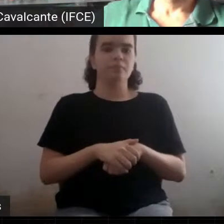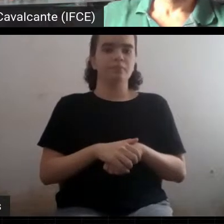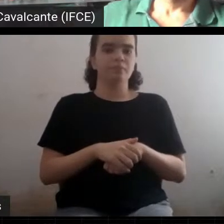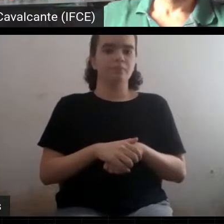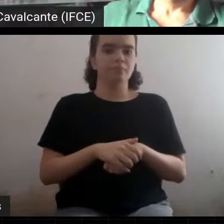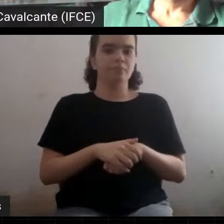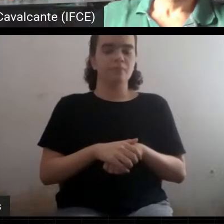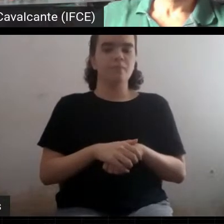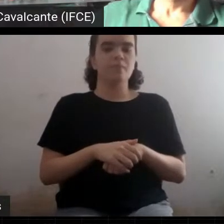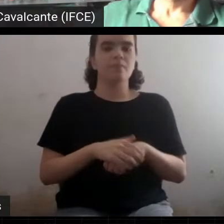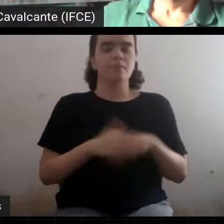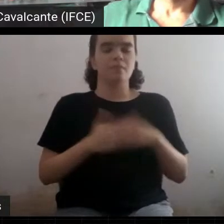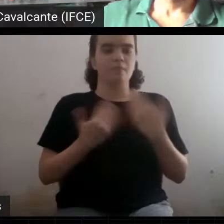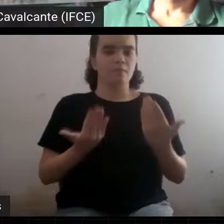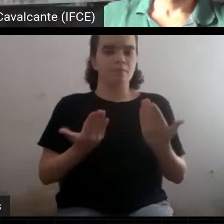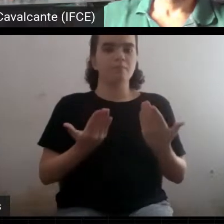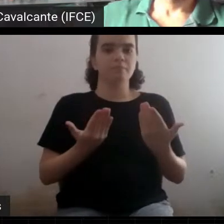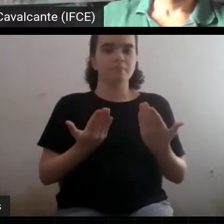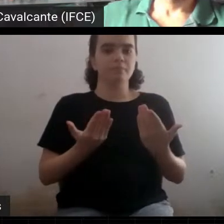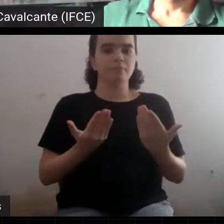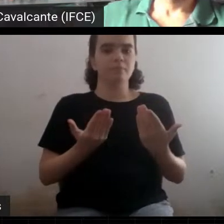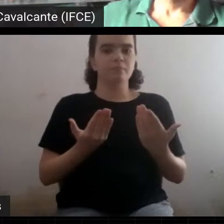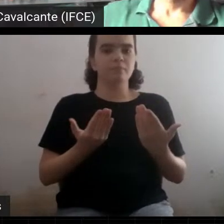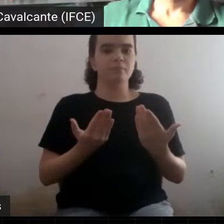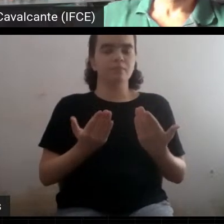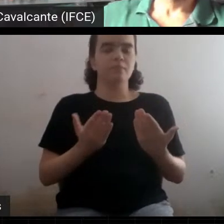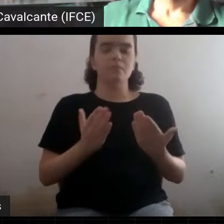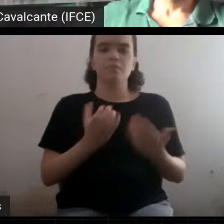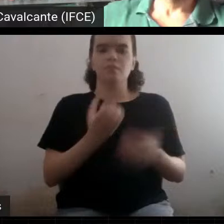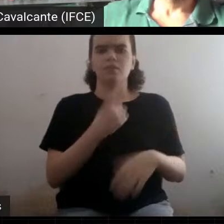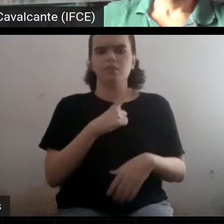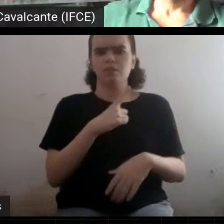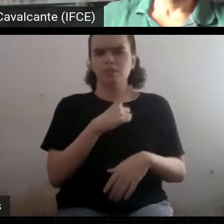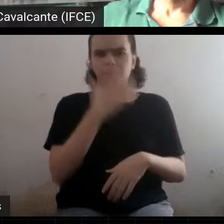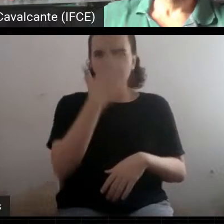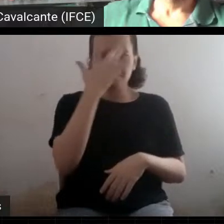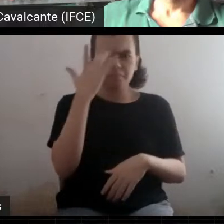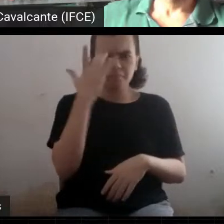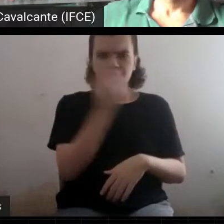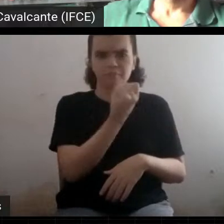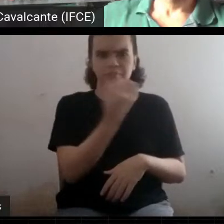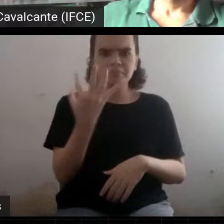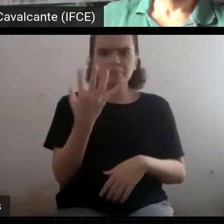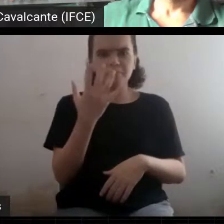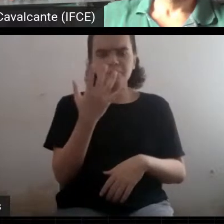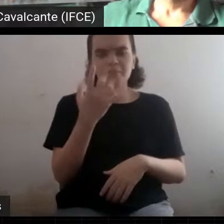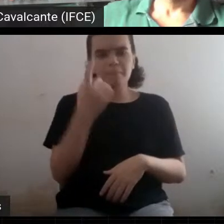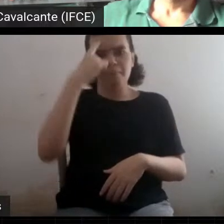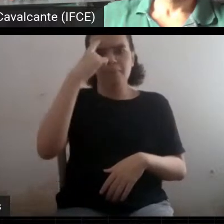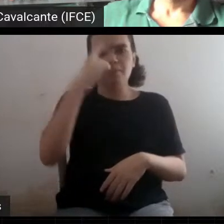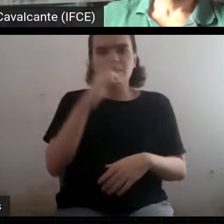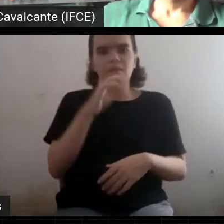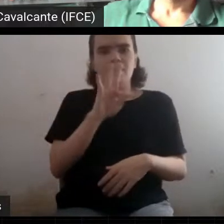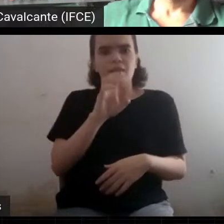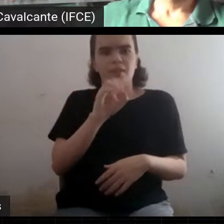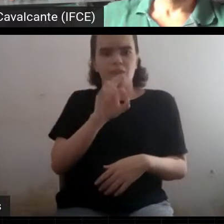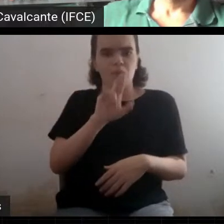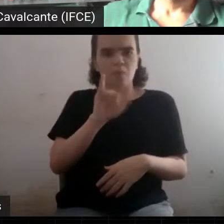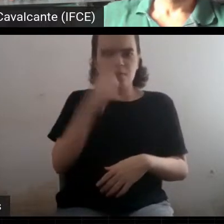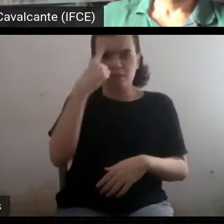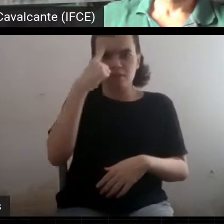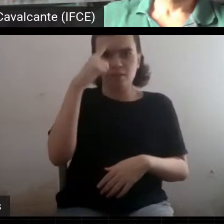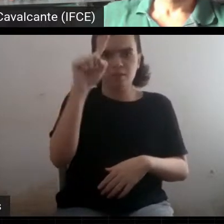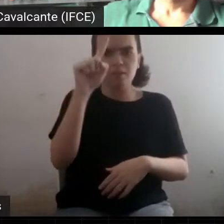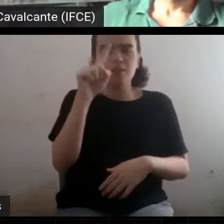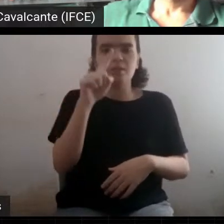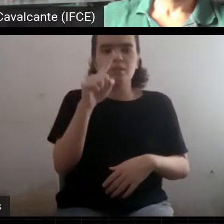Então, tem muita gente que acha que a teoria de cordas não é uma teoria científica. Não. Você pode dizer que é uma teoria científica em construção.